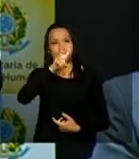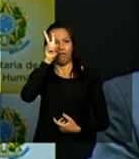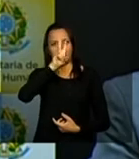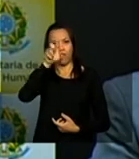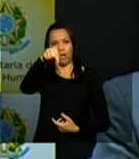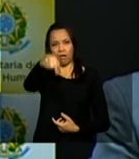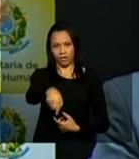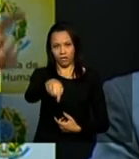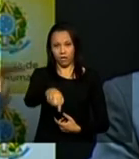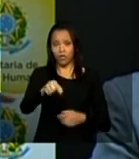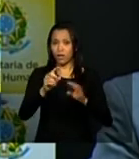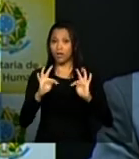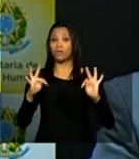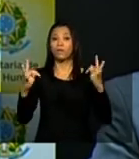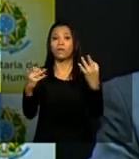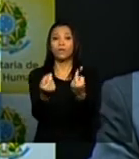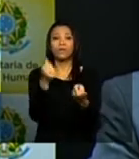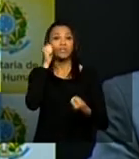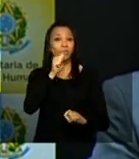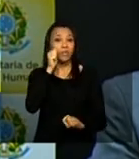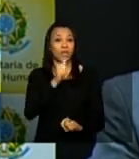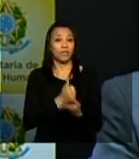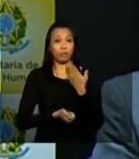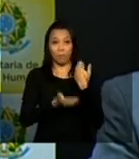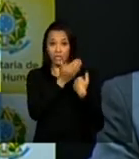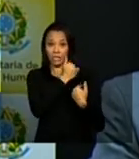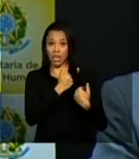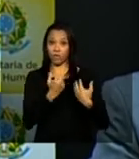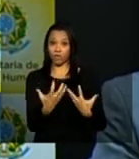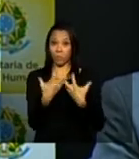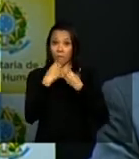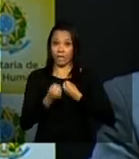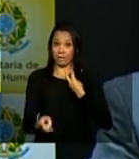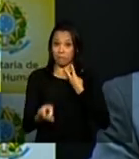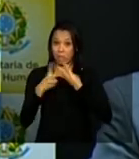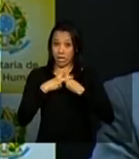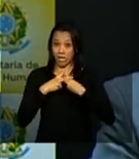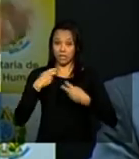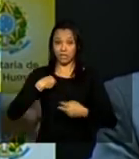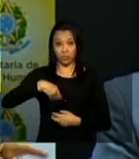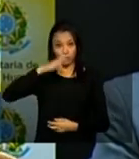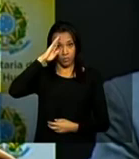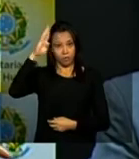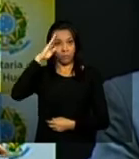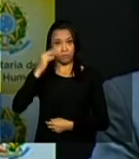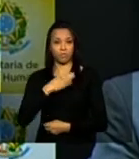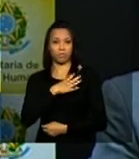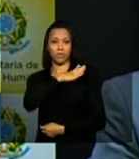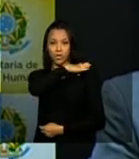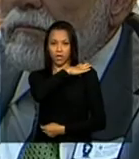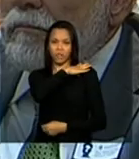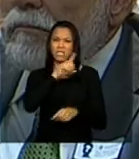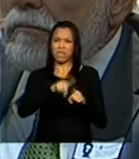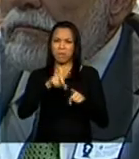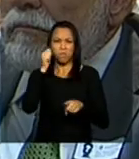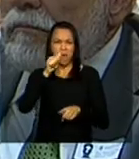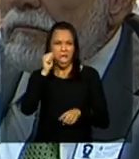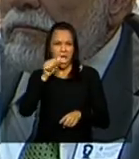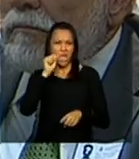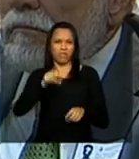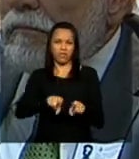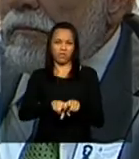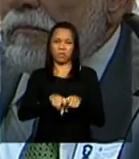todas as mulheres que foram presas na ditadura todas as mulheres que foram estupradas na